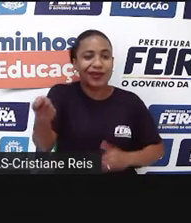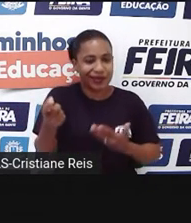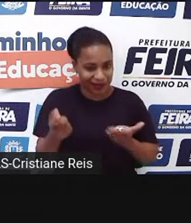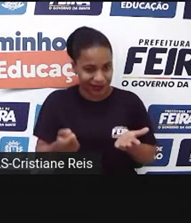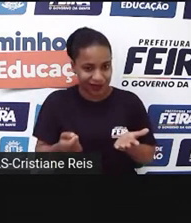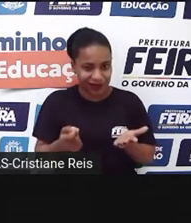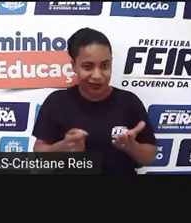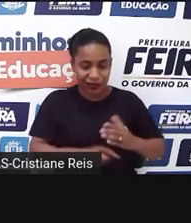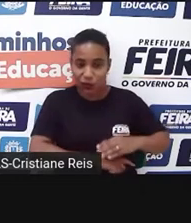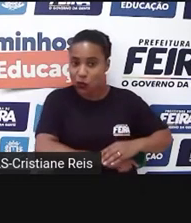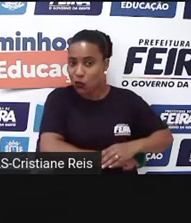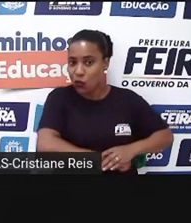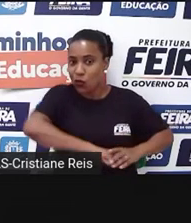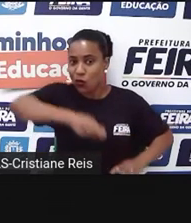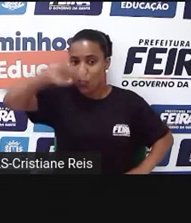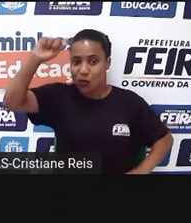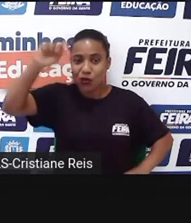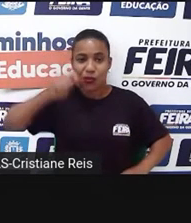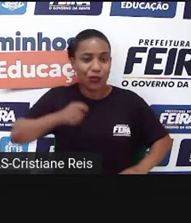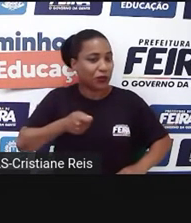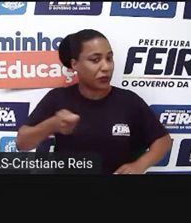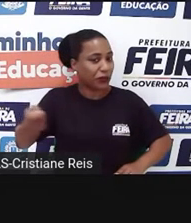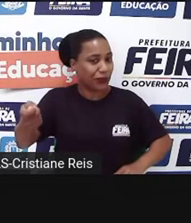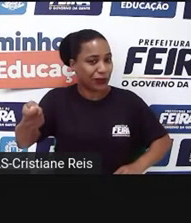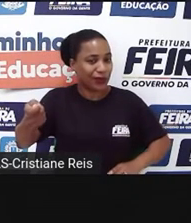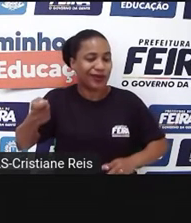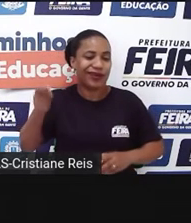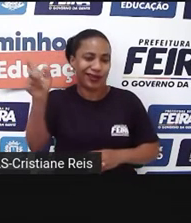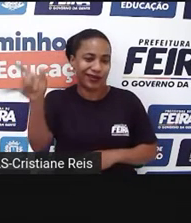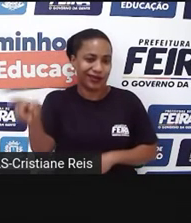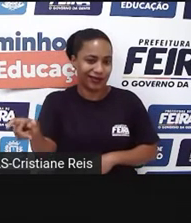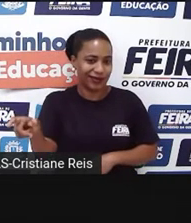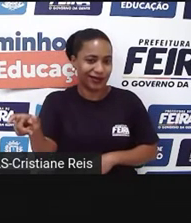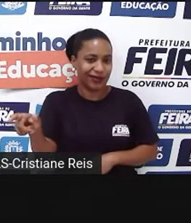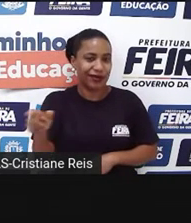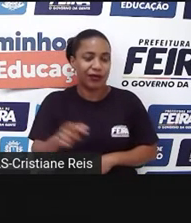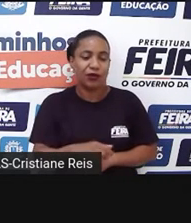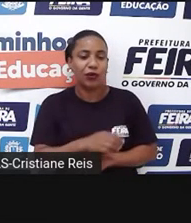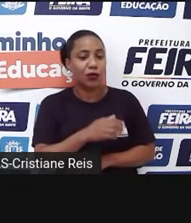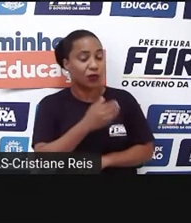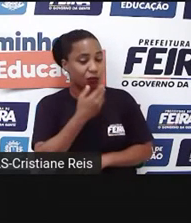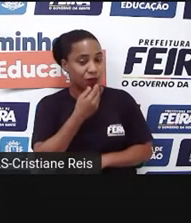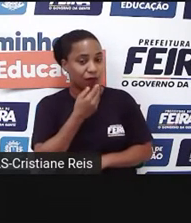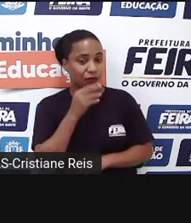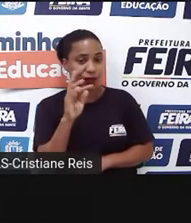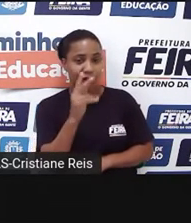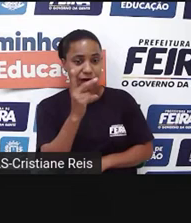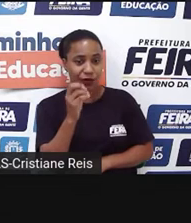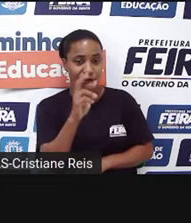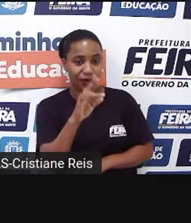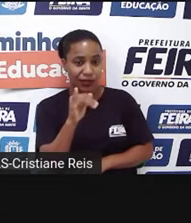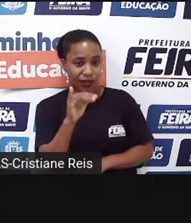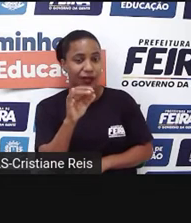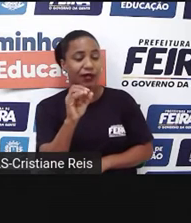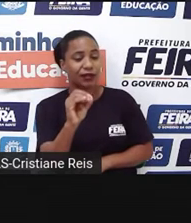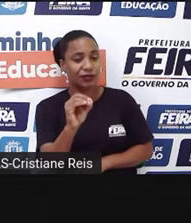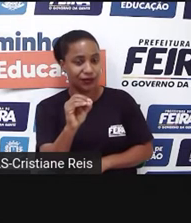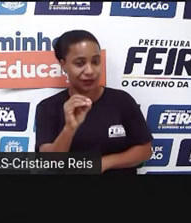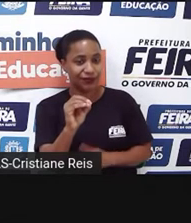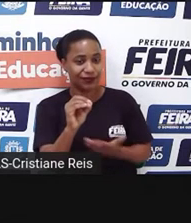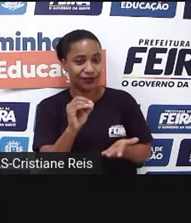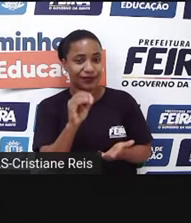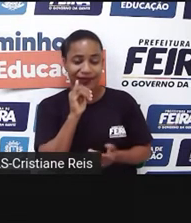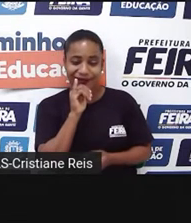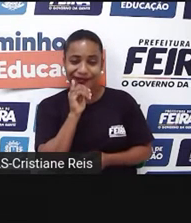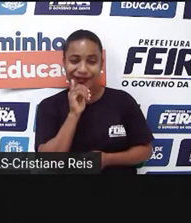armado com a espada. Então, o que é que o Oration diz, o Orácio? Yes, if it doesn't